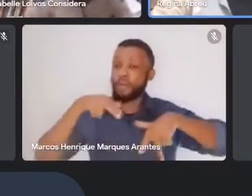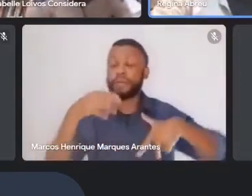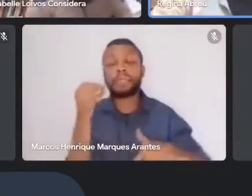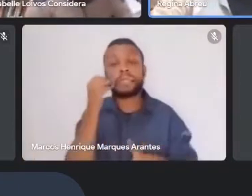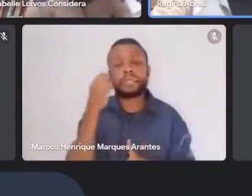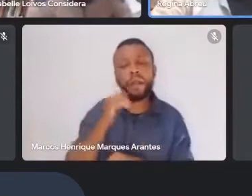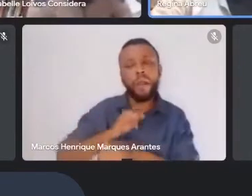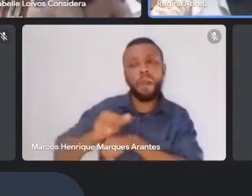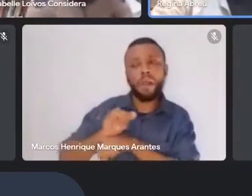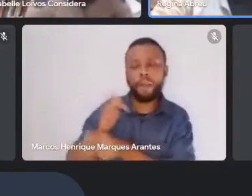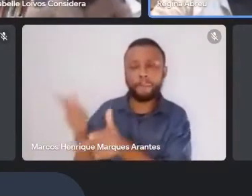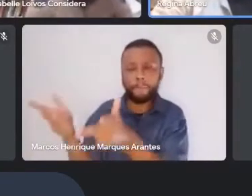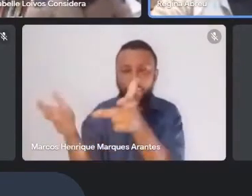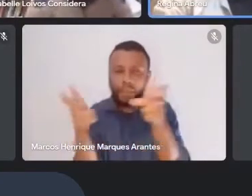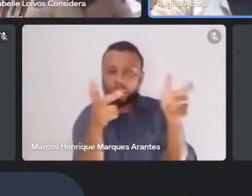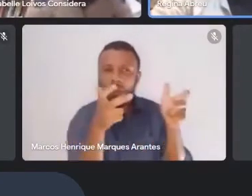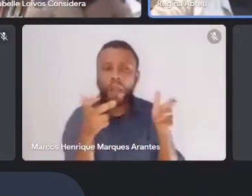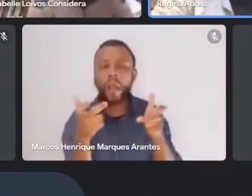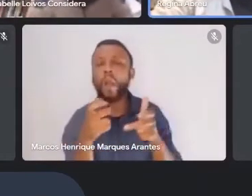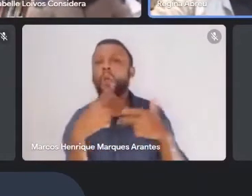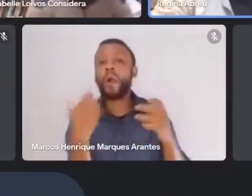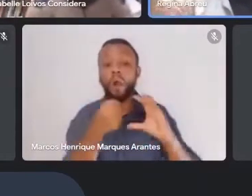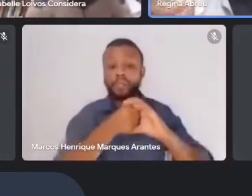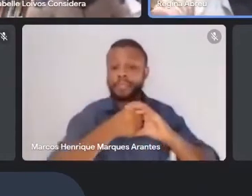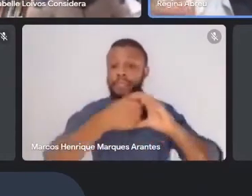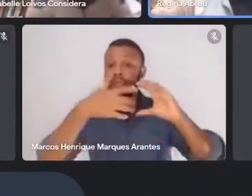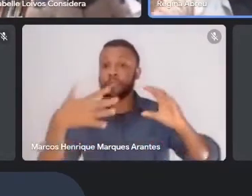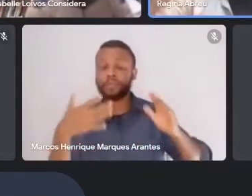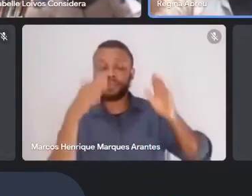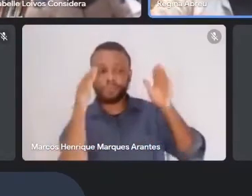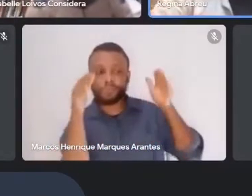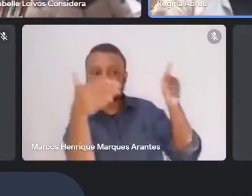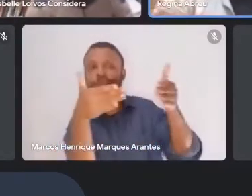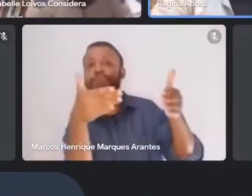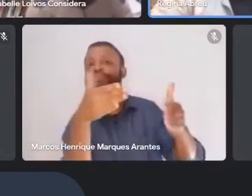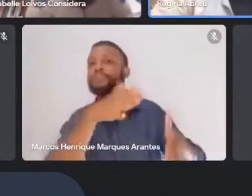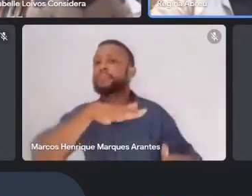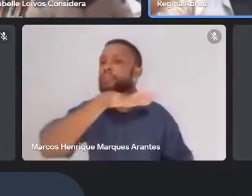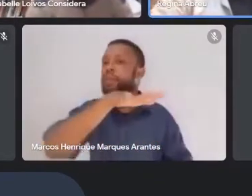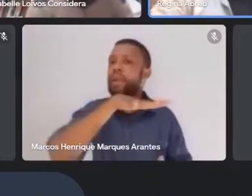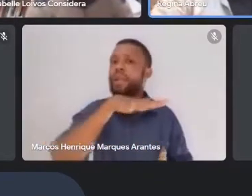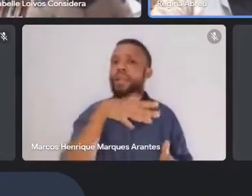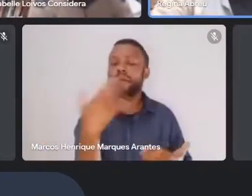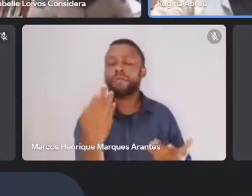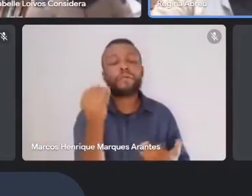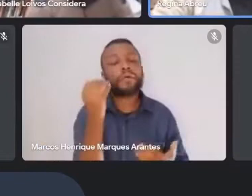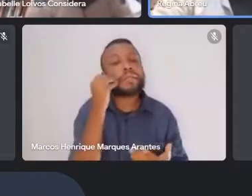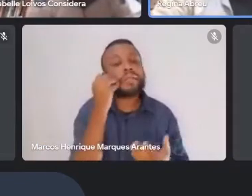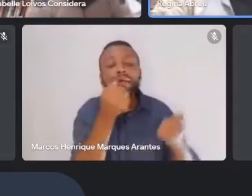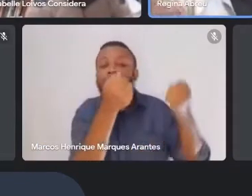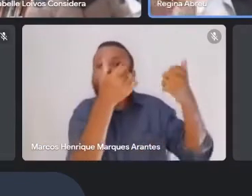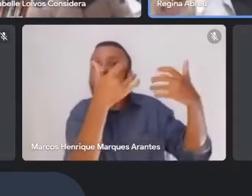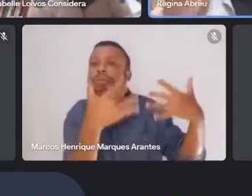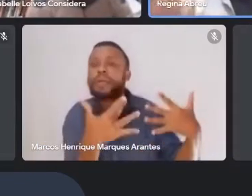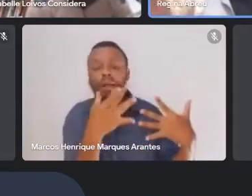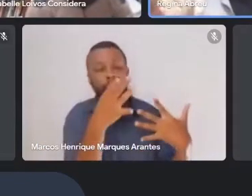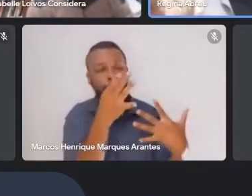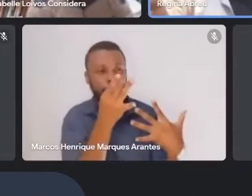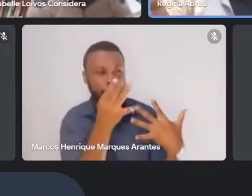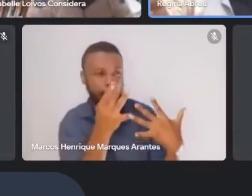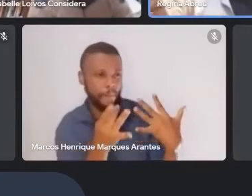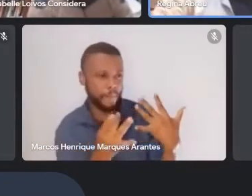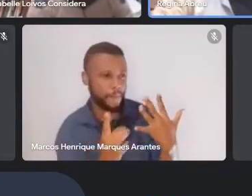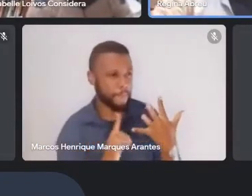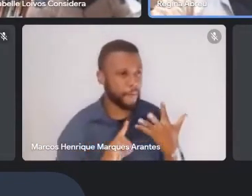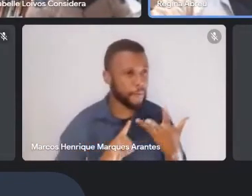território, qual é a especificidade dele, a singularidade dele, vamos descrever o território onde você vive, né? Então, esse era o